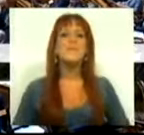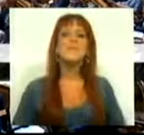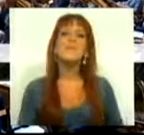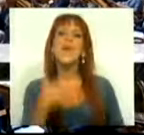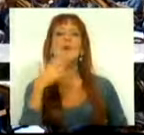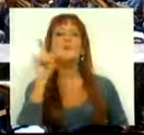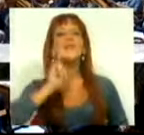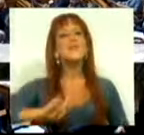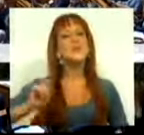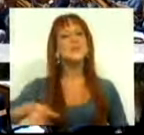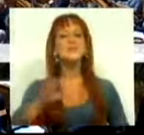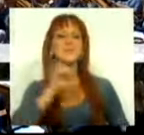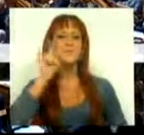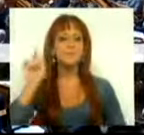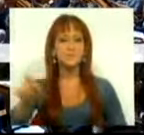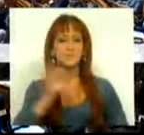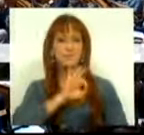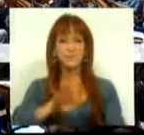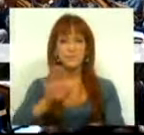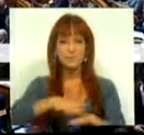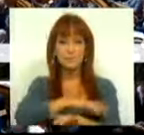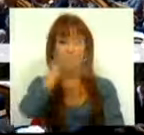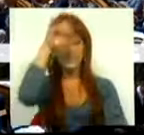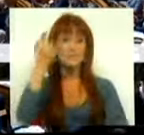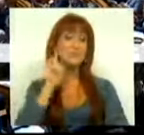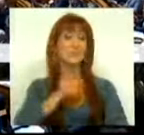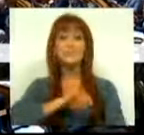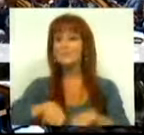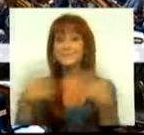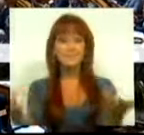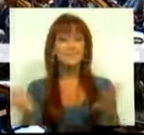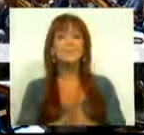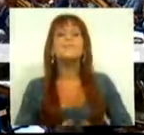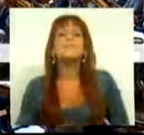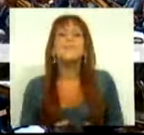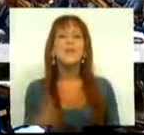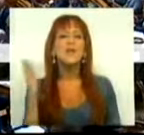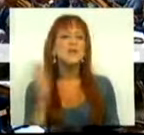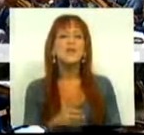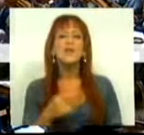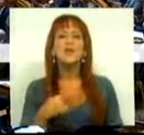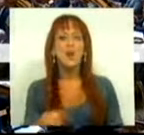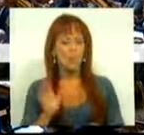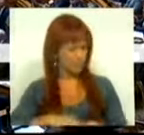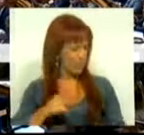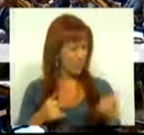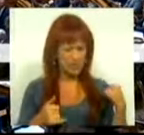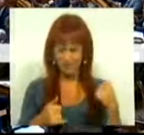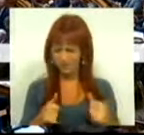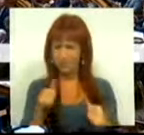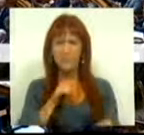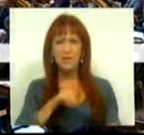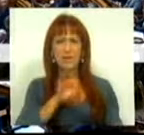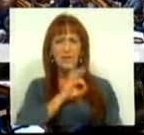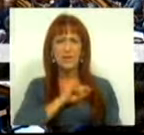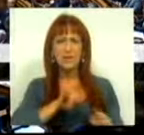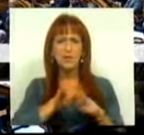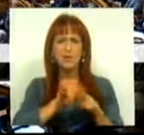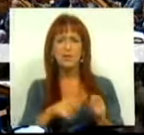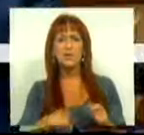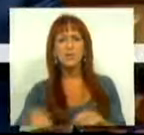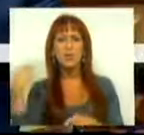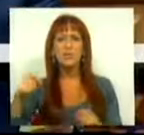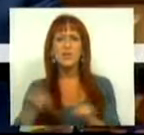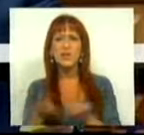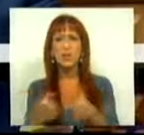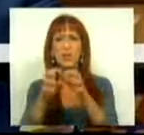Muito obrigado, Sr. Presidente, Sr. Presidente, Srs. Membros do Governo, Srs. e Srs. Deputados. É só para, na decorrência da intervenção do Presidente do Grupo Parlamentar do